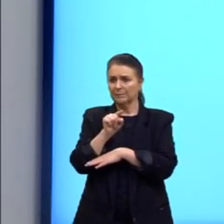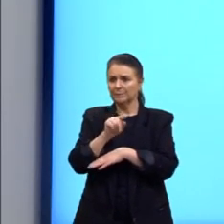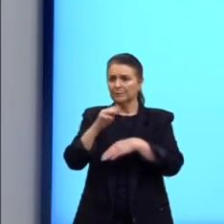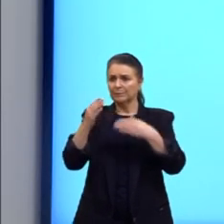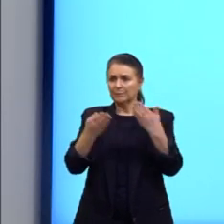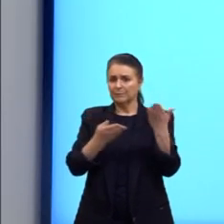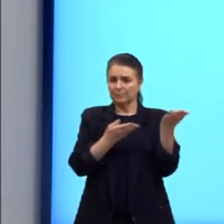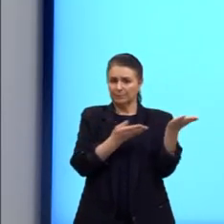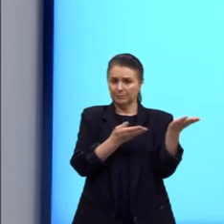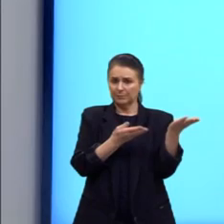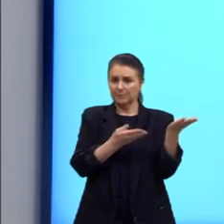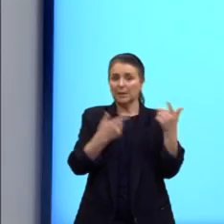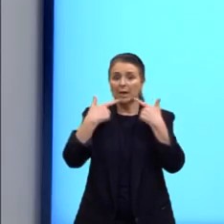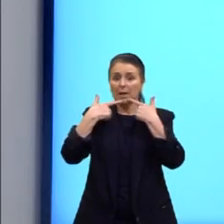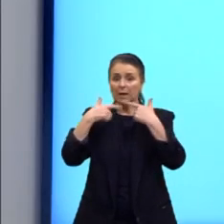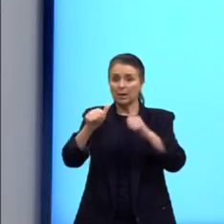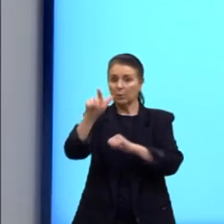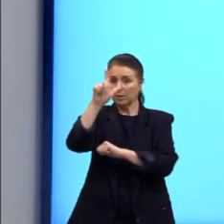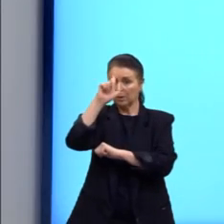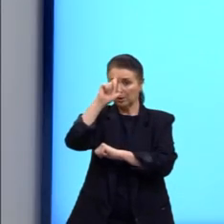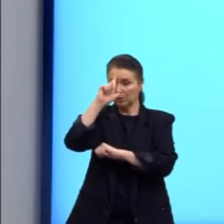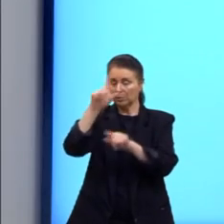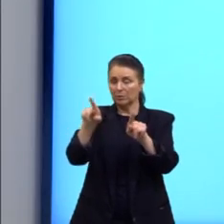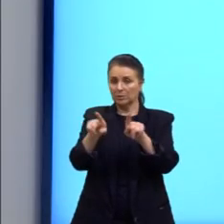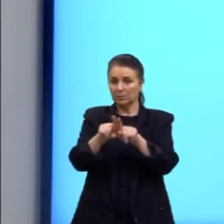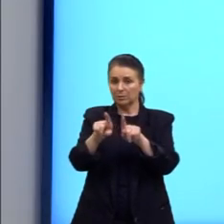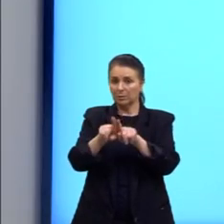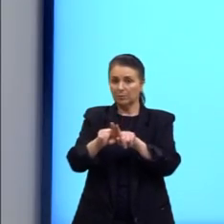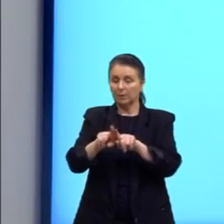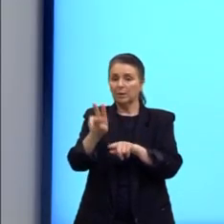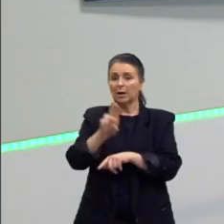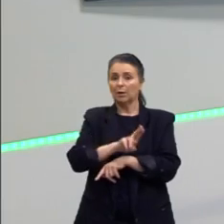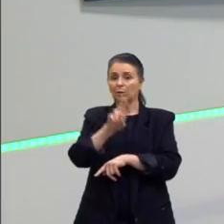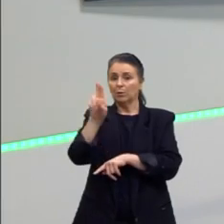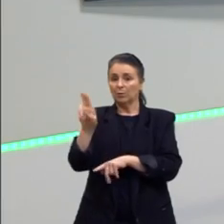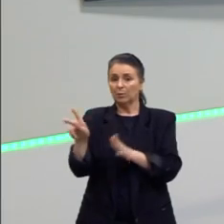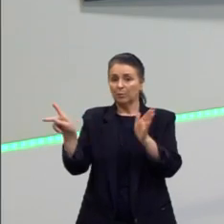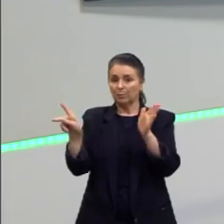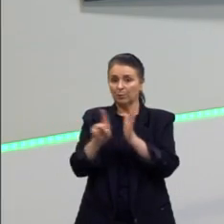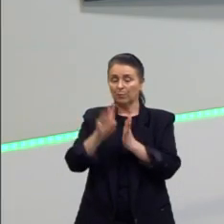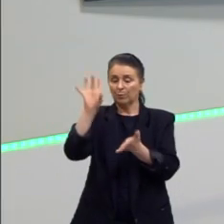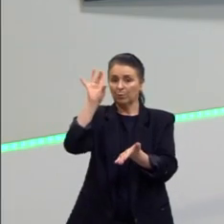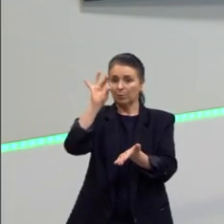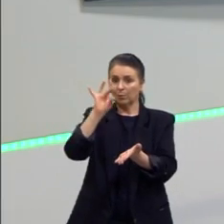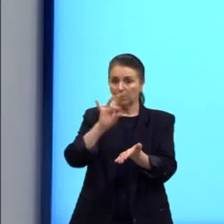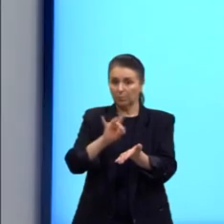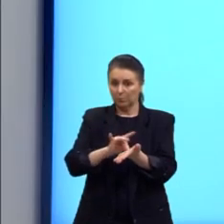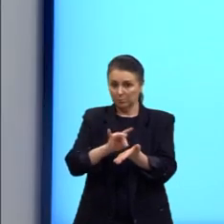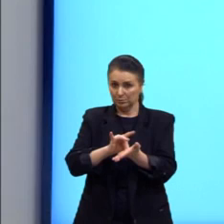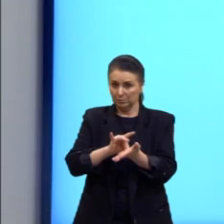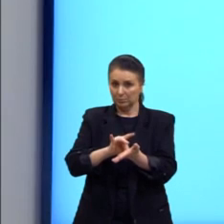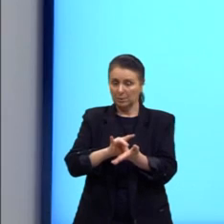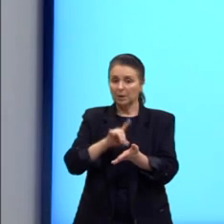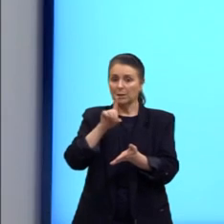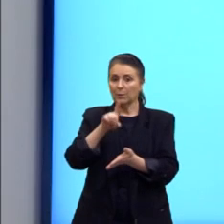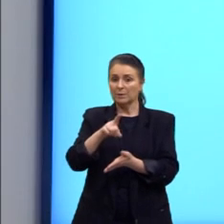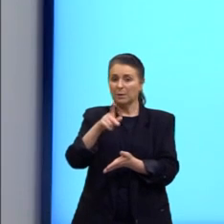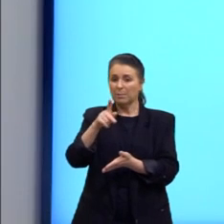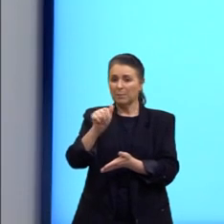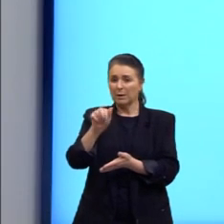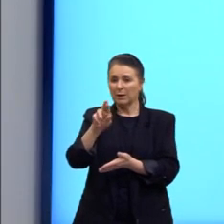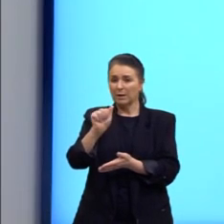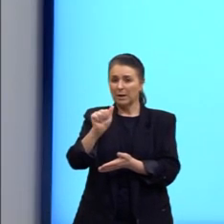Xistossoma mansoni. Essa esquistossomose cai bastante no Enem, gente. Então, esse parasita tem o